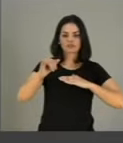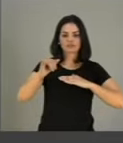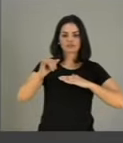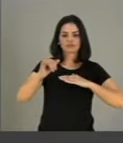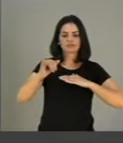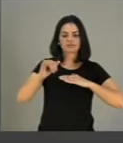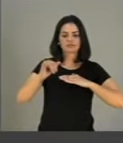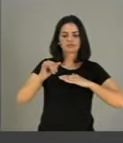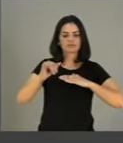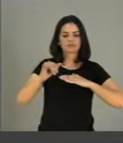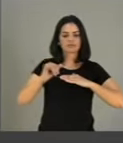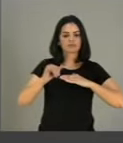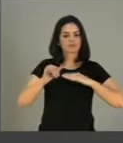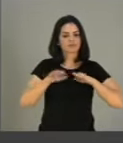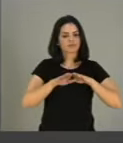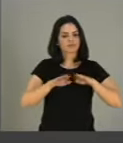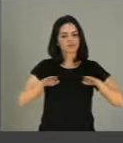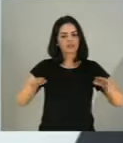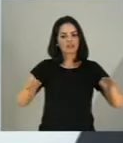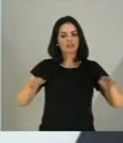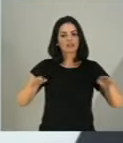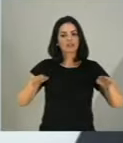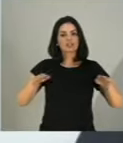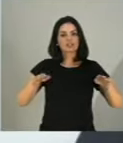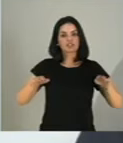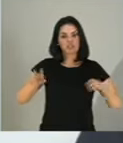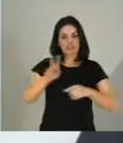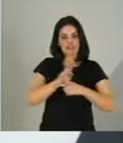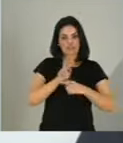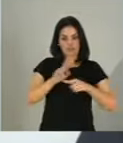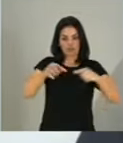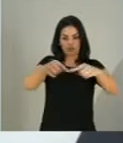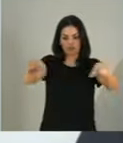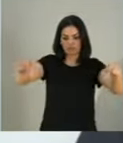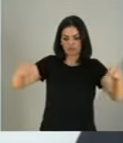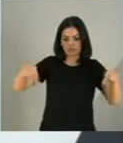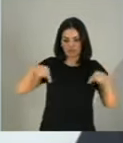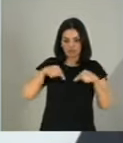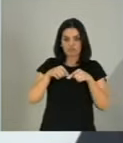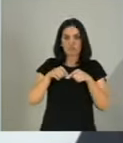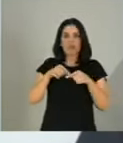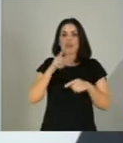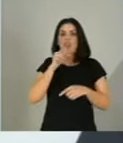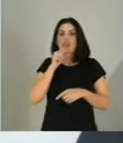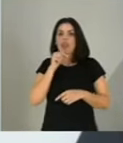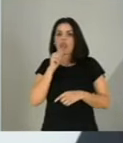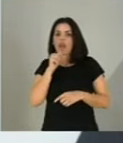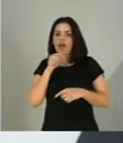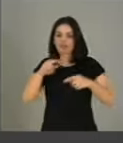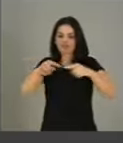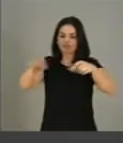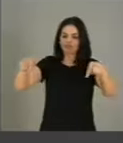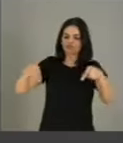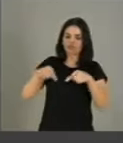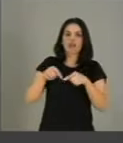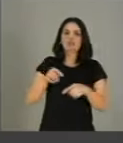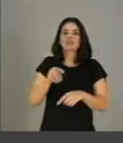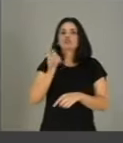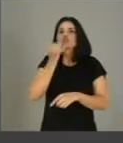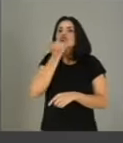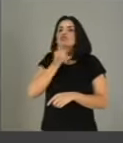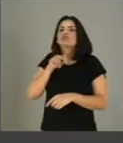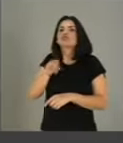lâmina de água de reservatórios hídricos, represas, lagos naturais, artificiais. É uma tecnologia